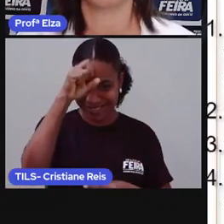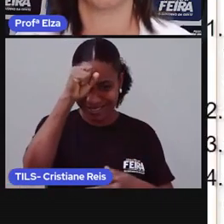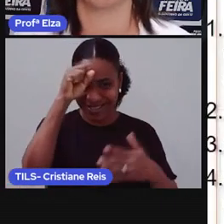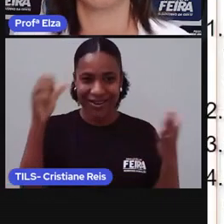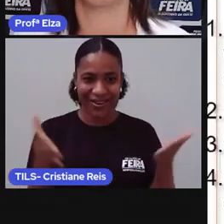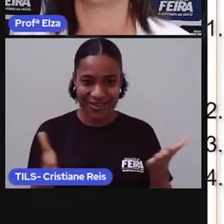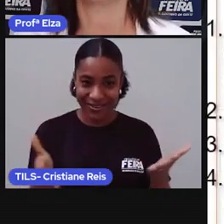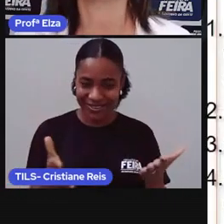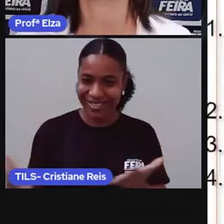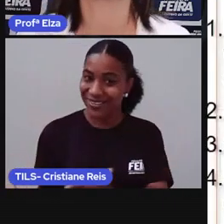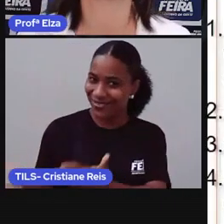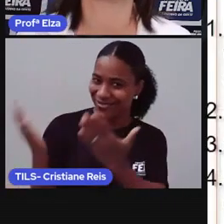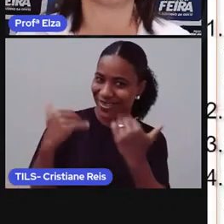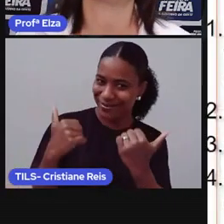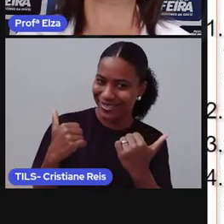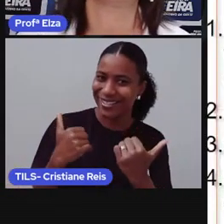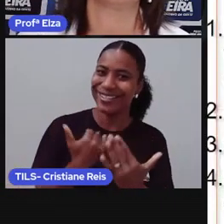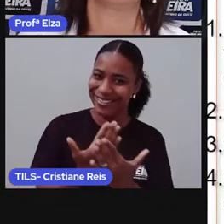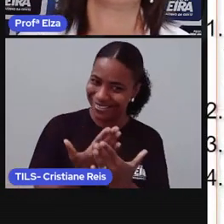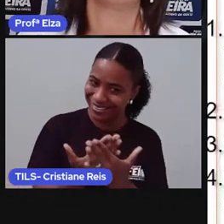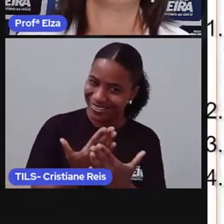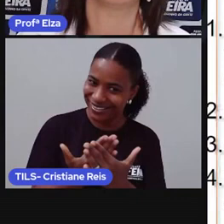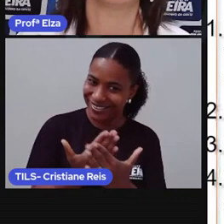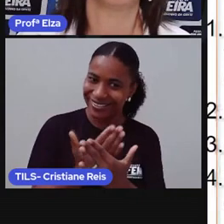Let's go, students. Vamos lá?